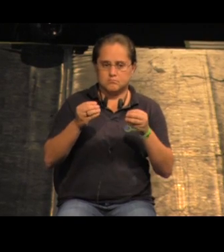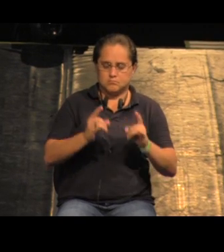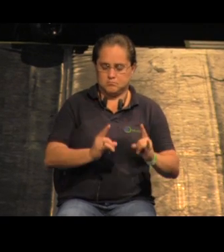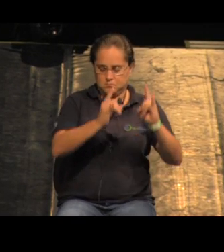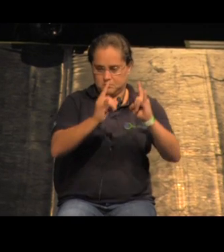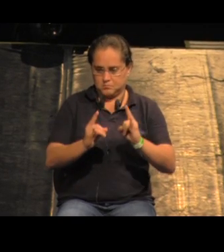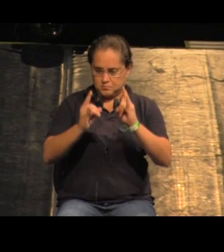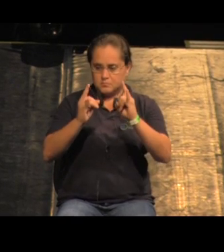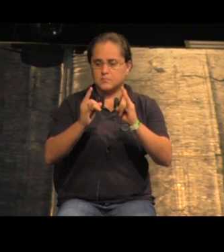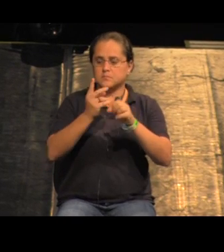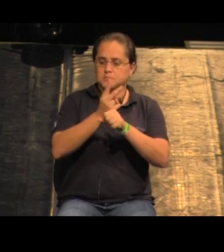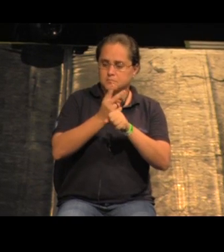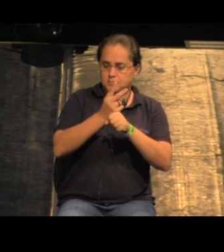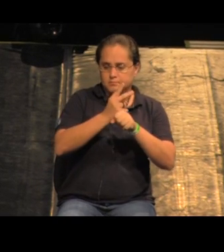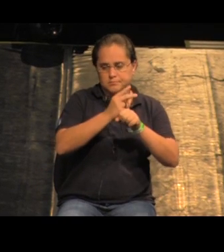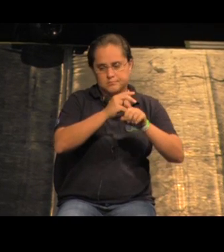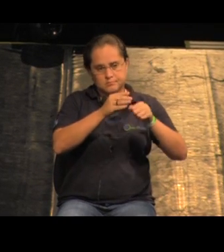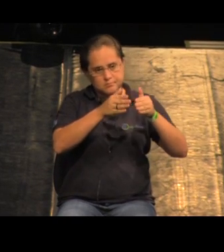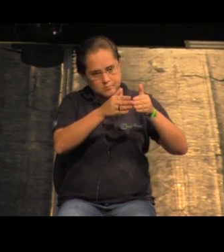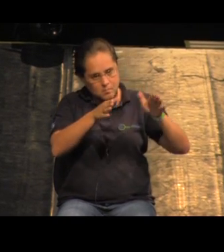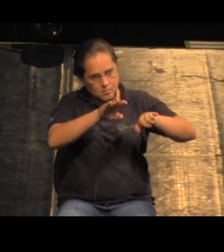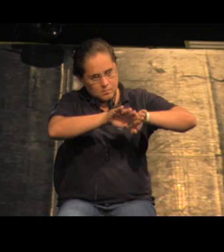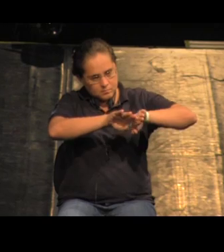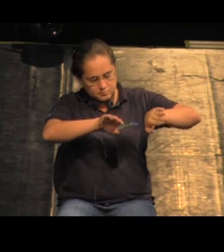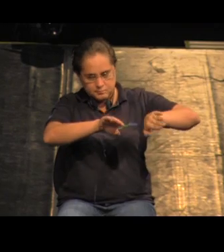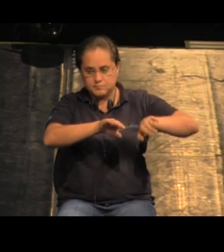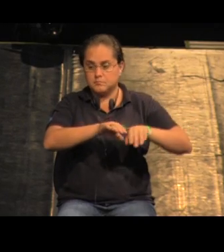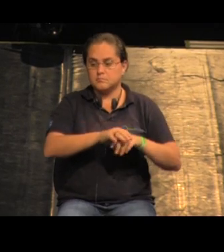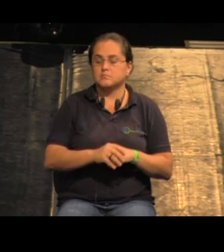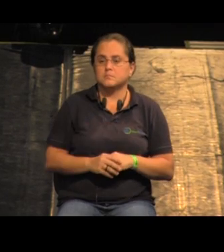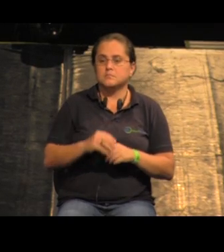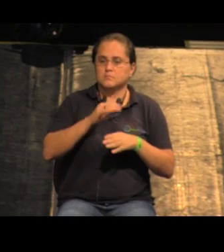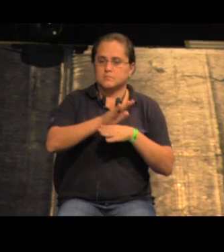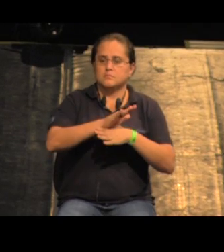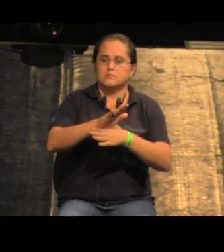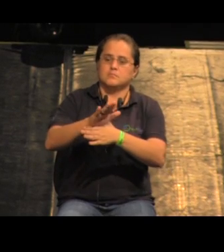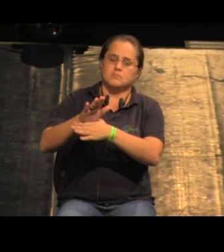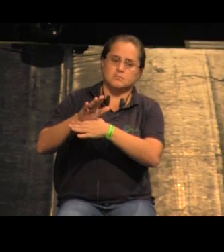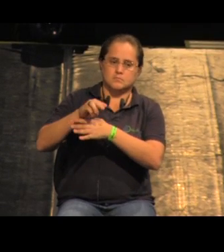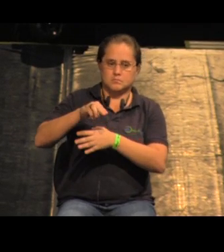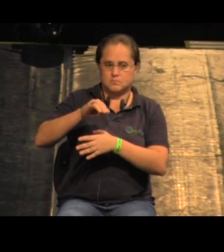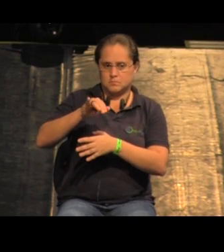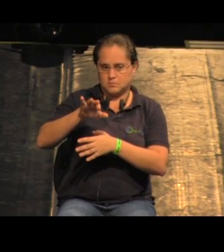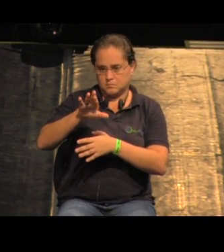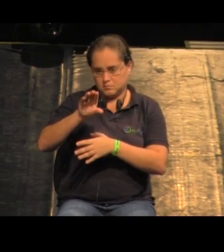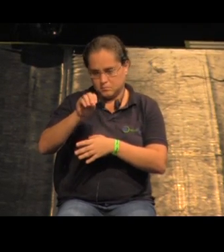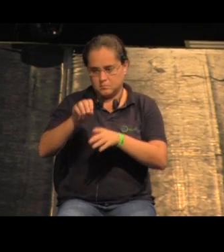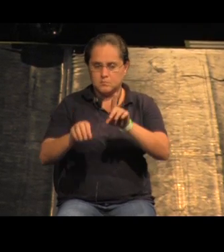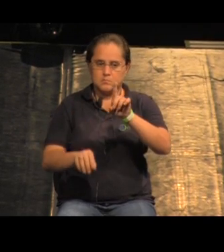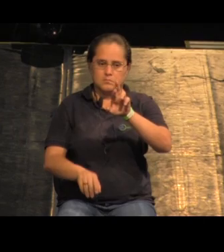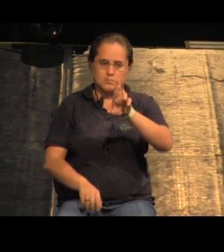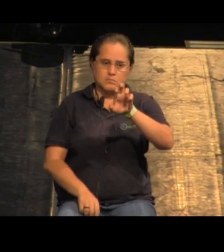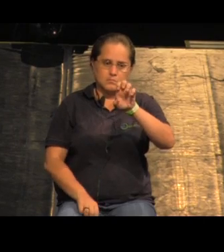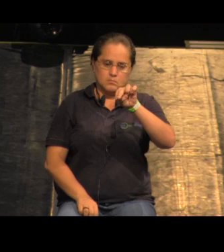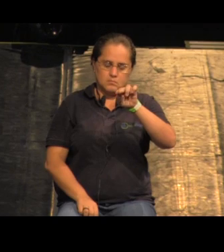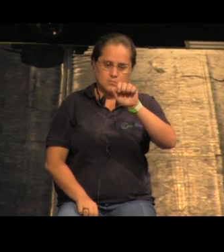edifícios a gente busca abrir áreas de permeabilidade para ajudar na microdrenagem urbana então esses projetos